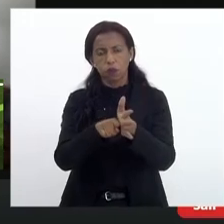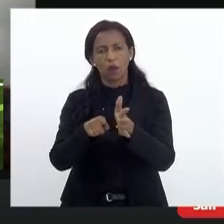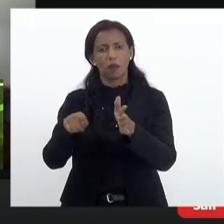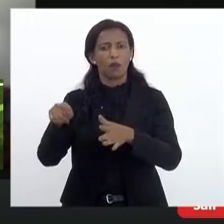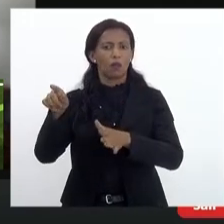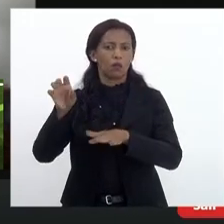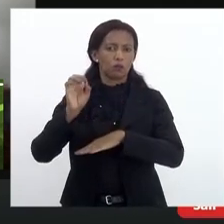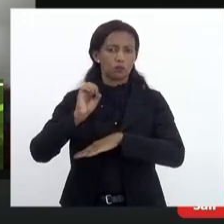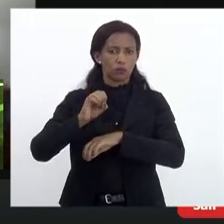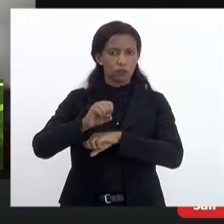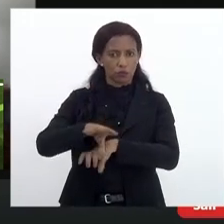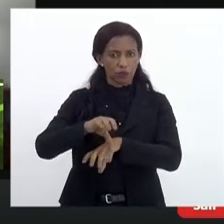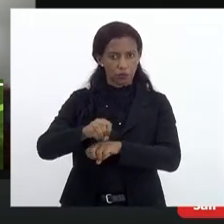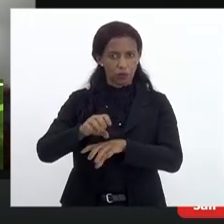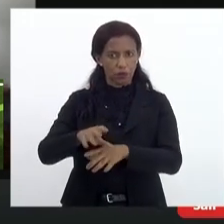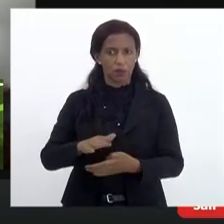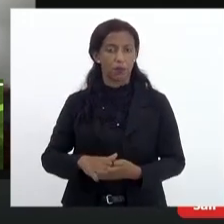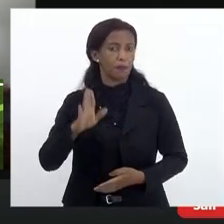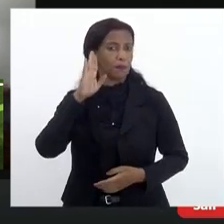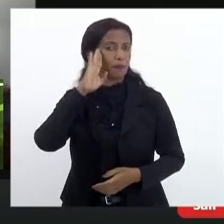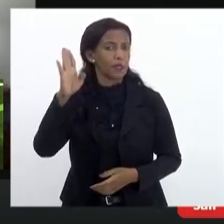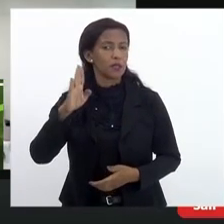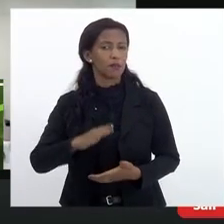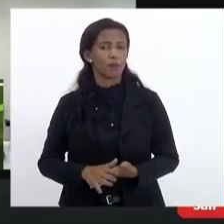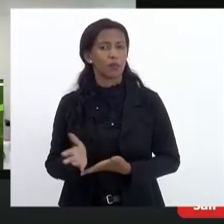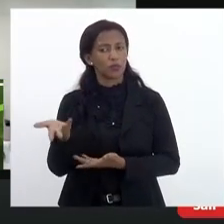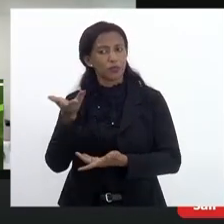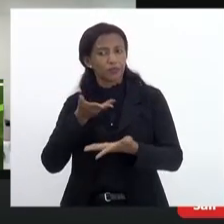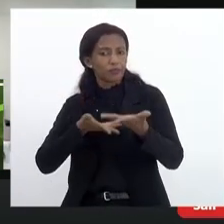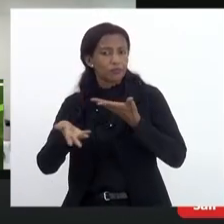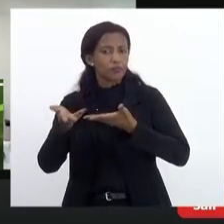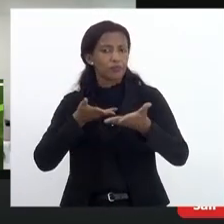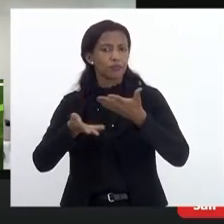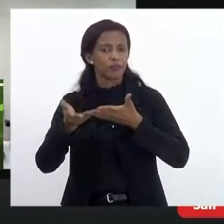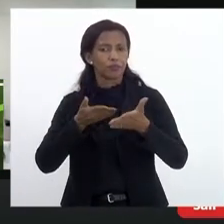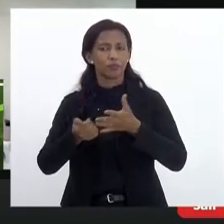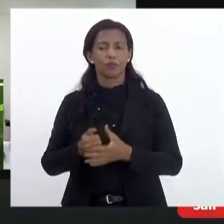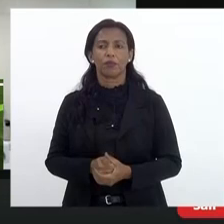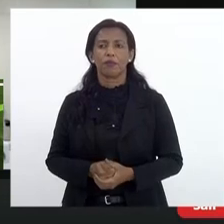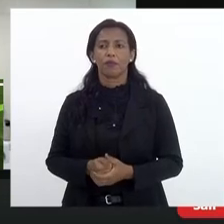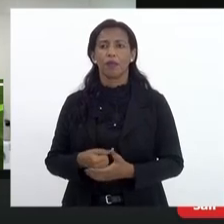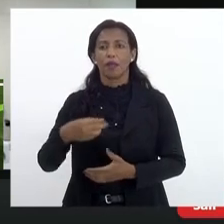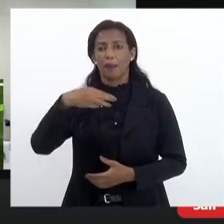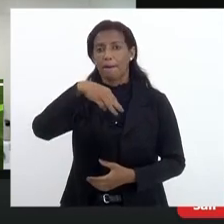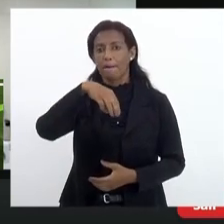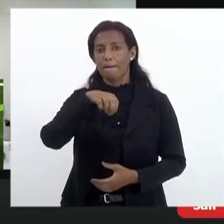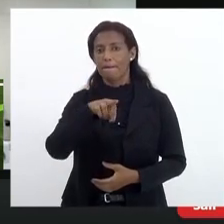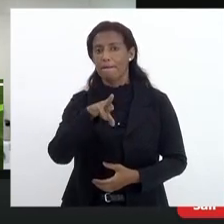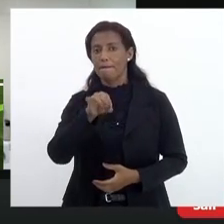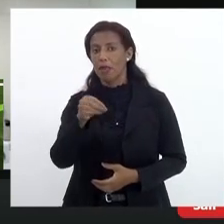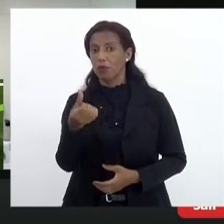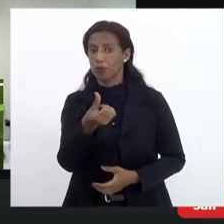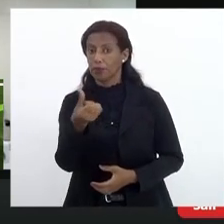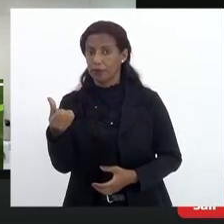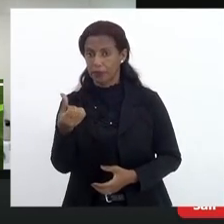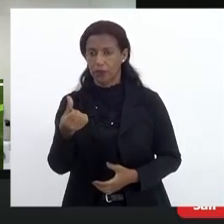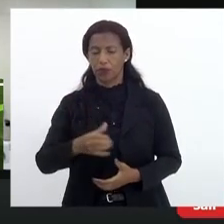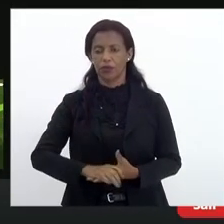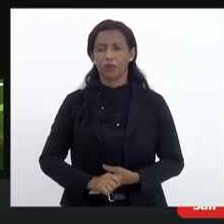providenciado, principalmente em relação a CEMetro 6, como a professora Rosilene colocou,